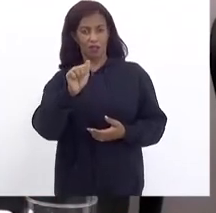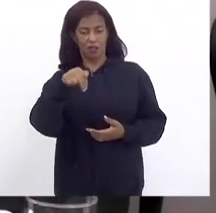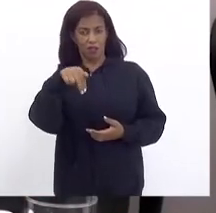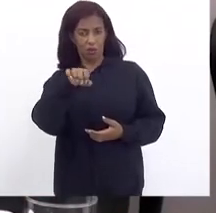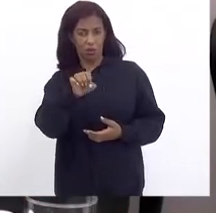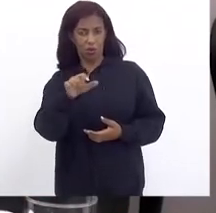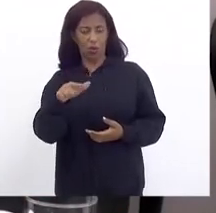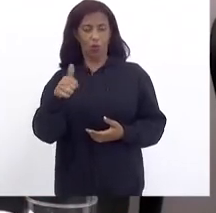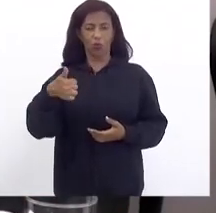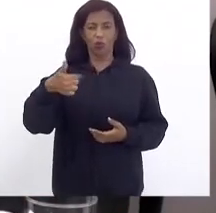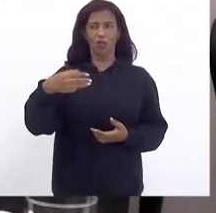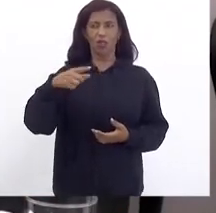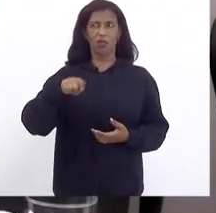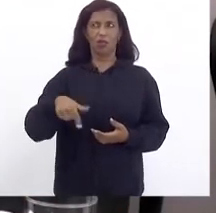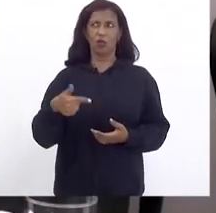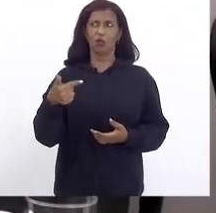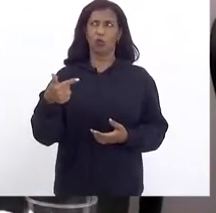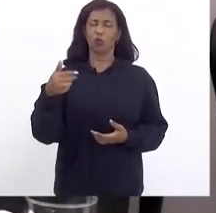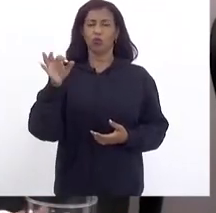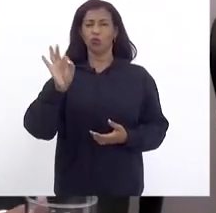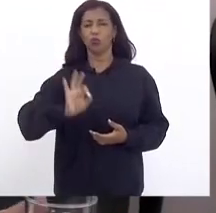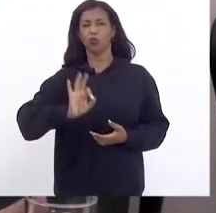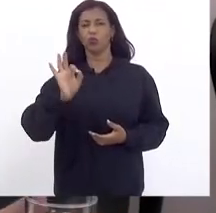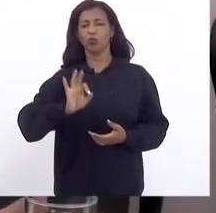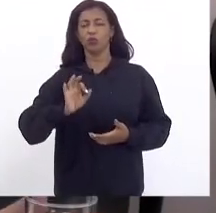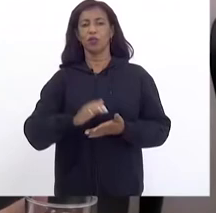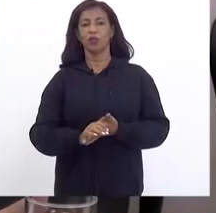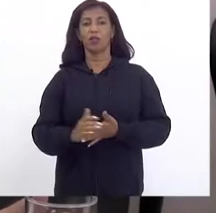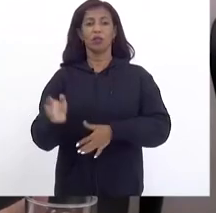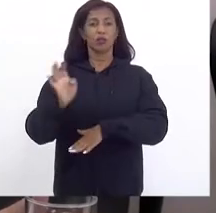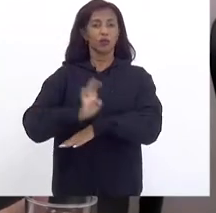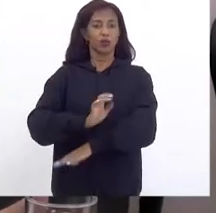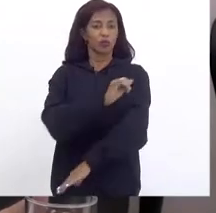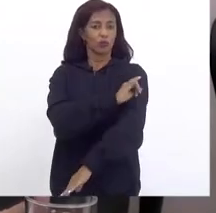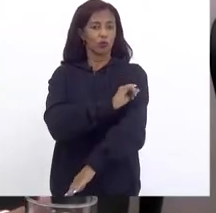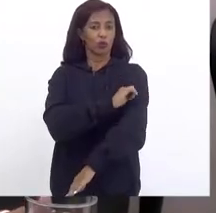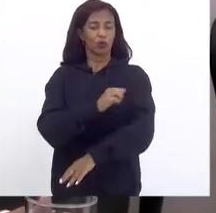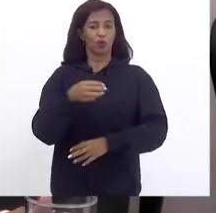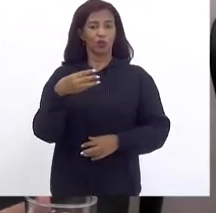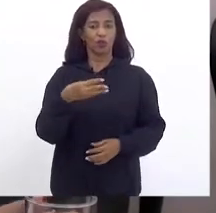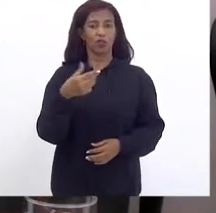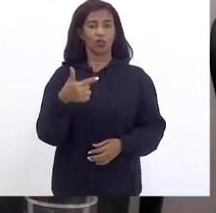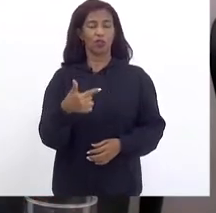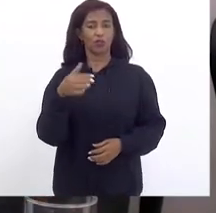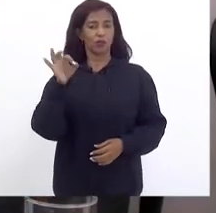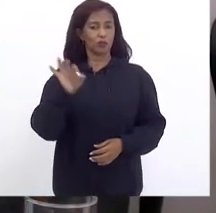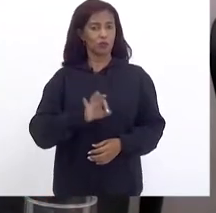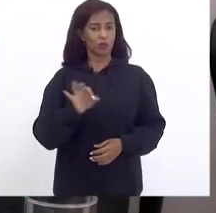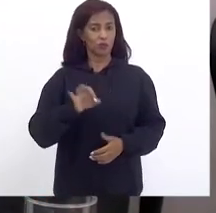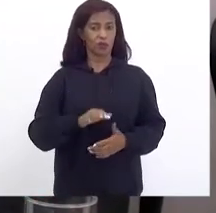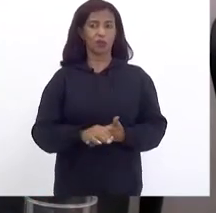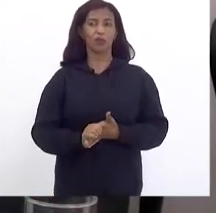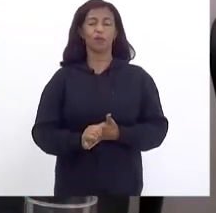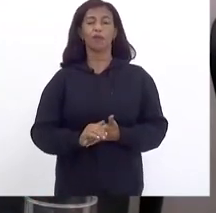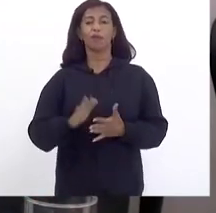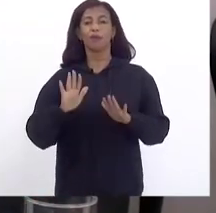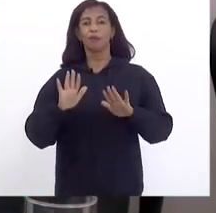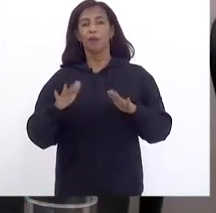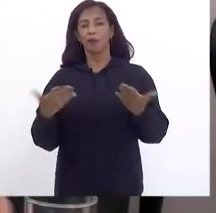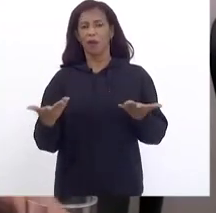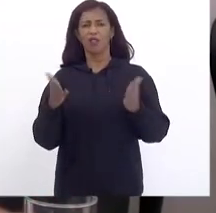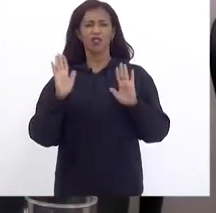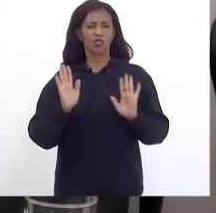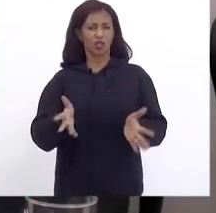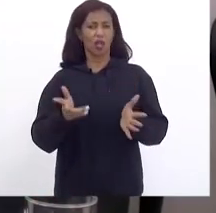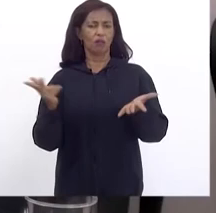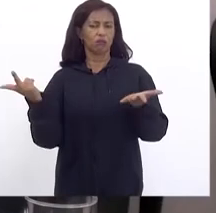,2% Se eu não me engano E o estado Do Rio de Janeiro É 32% Isso inclusive Já foi